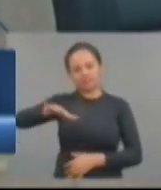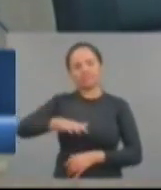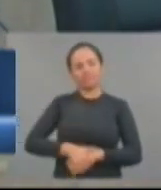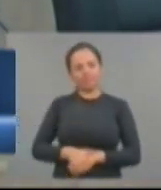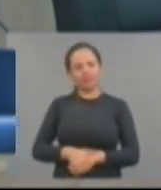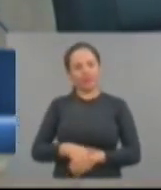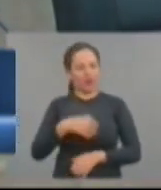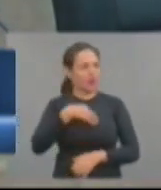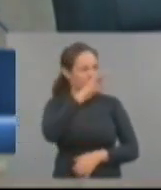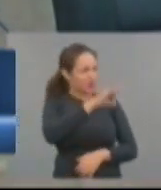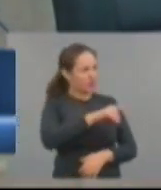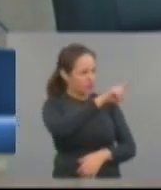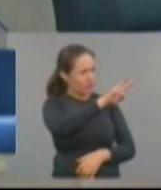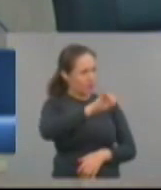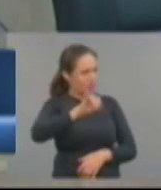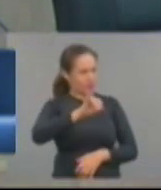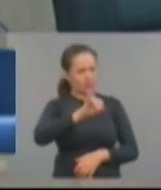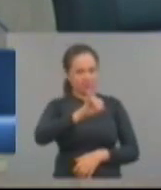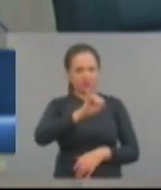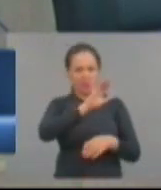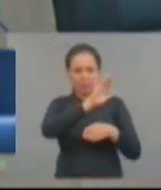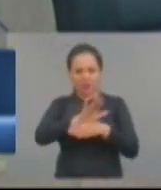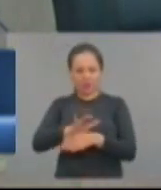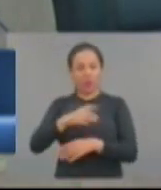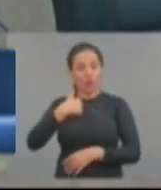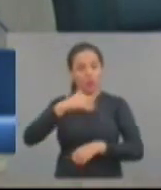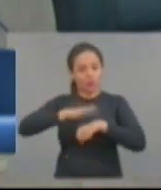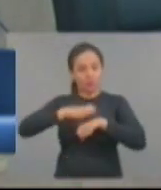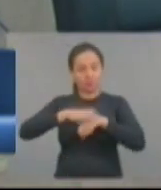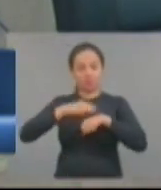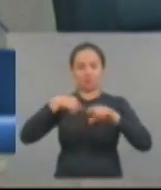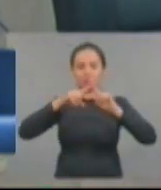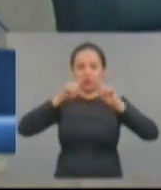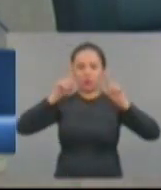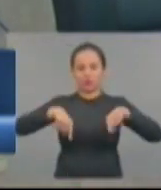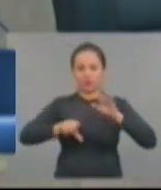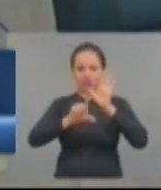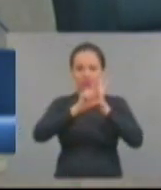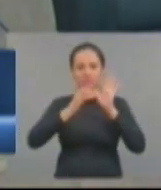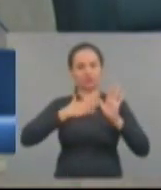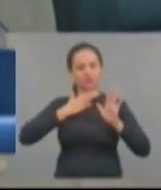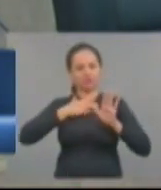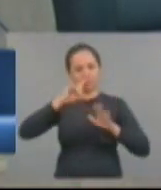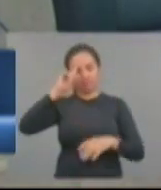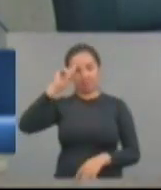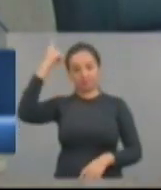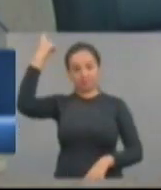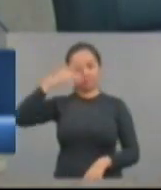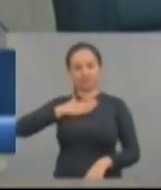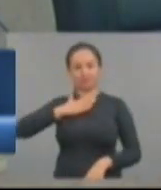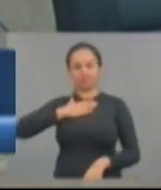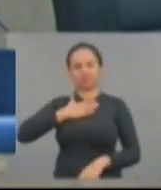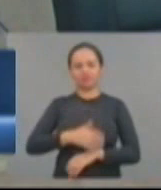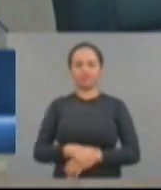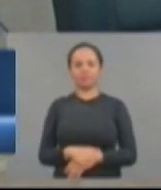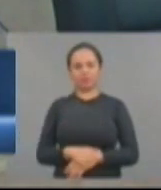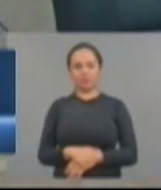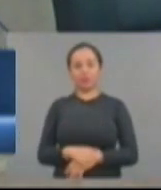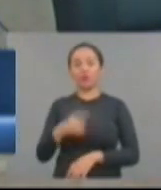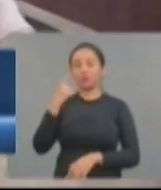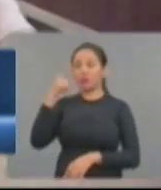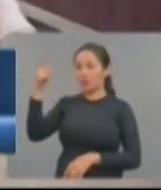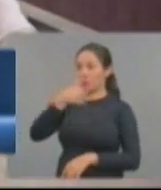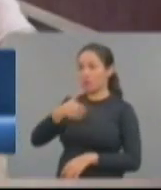vai apoiar a criação da EPA que é de autoria minha e eu tomara que o governo absorva. São unidades móveis, deputado? Espaço de pronto